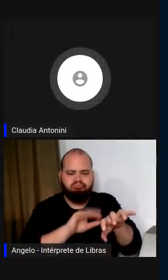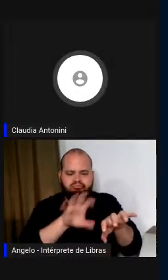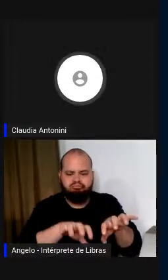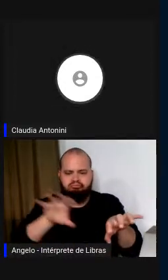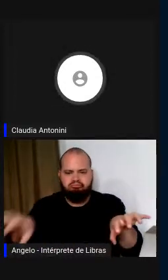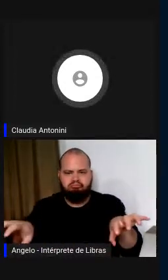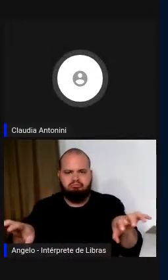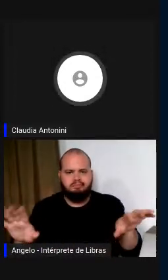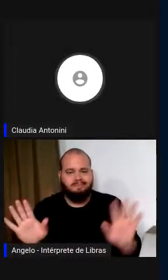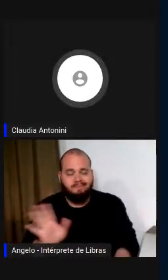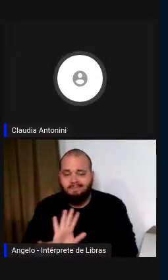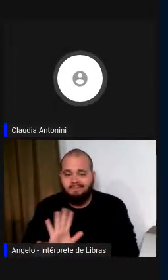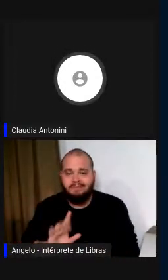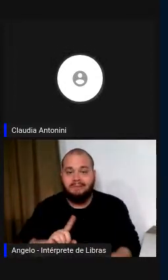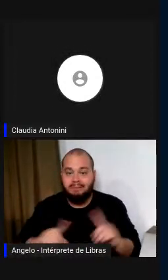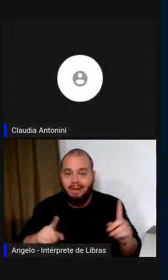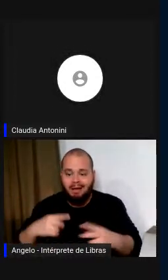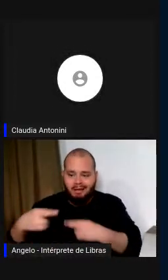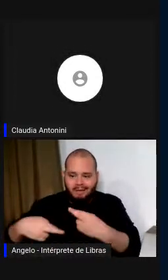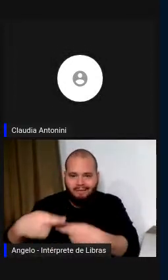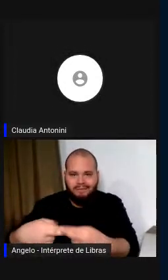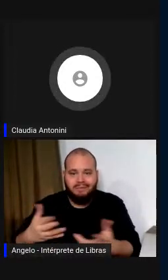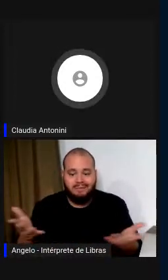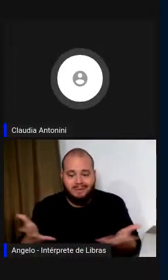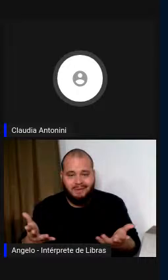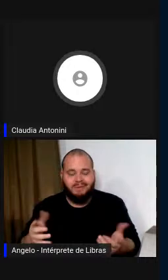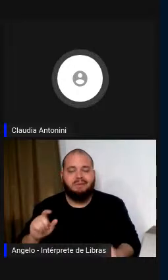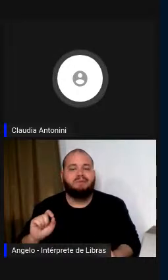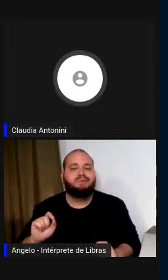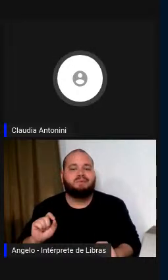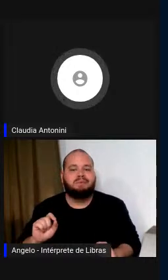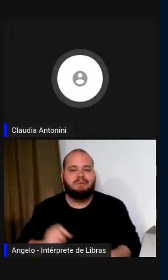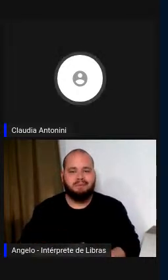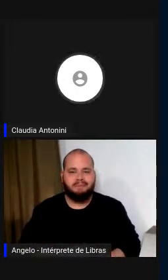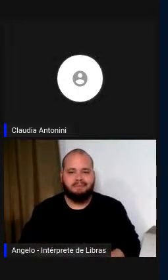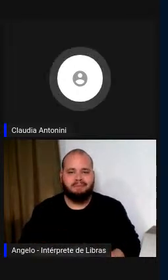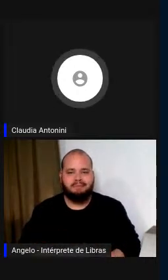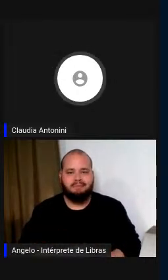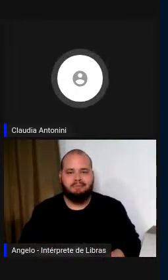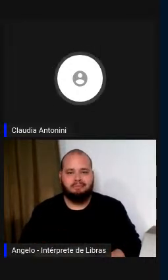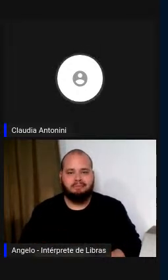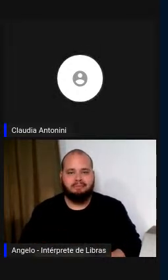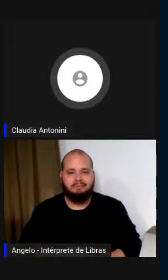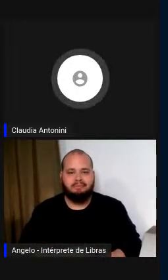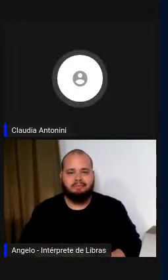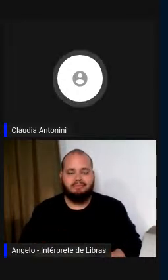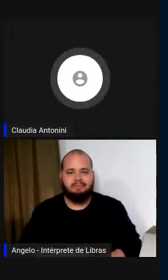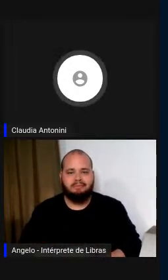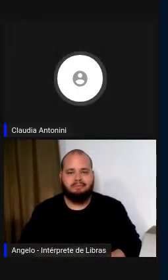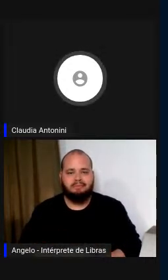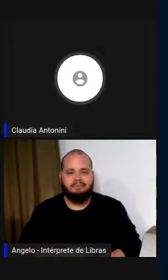revolução delas será previsivelmente vista como uma